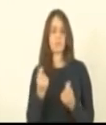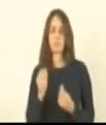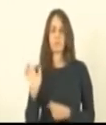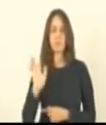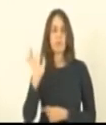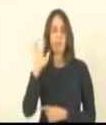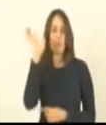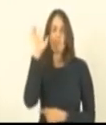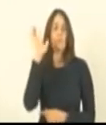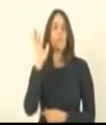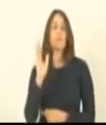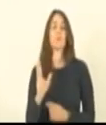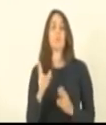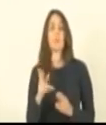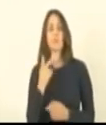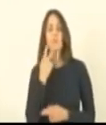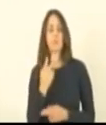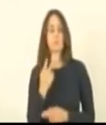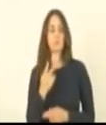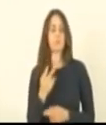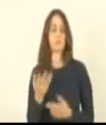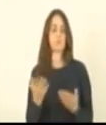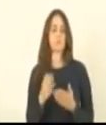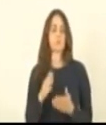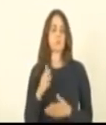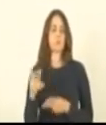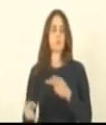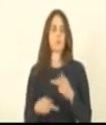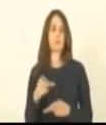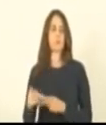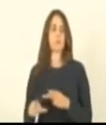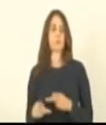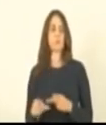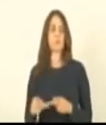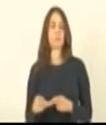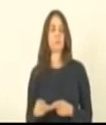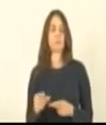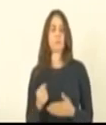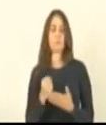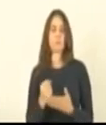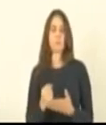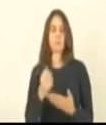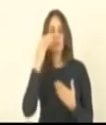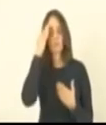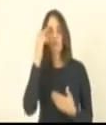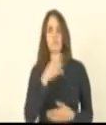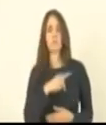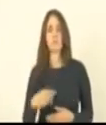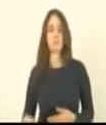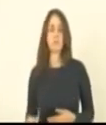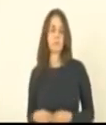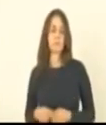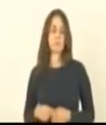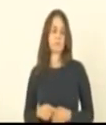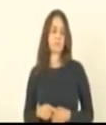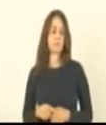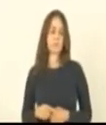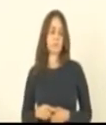como a que vossa excelência se a teve e a população certamente estaria muito bem contemplada obrigado senhor presidente é deputado